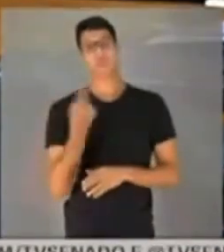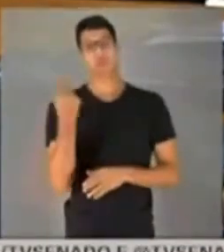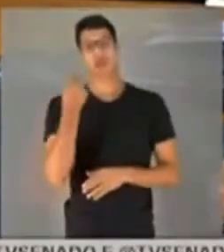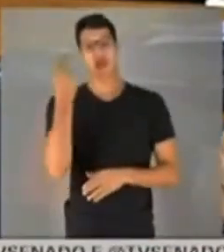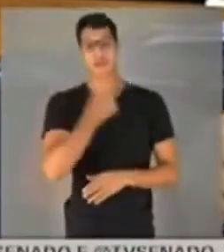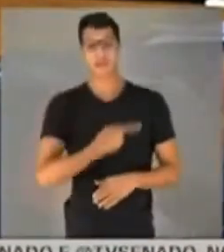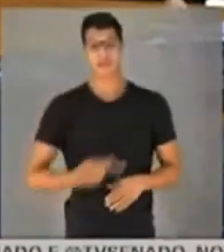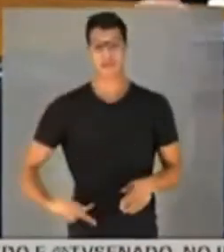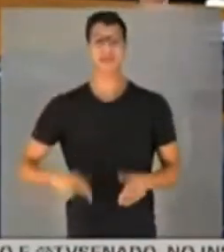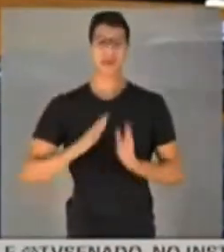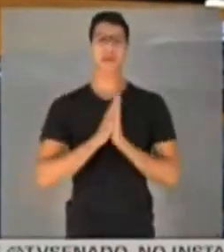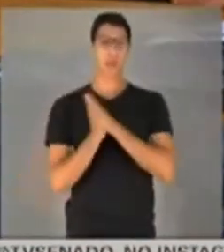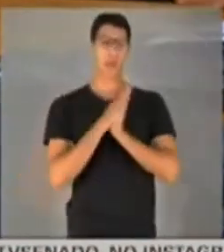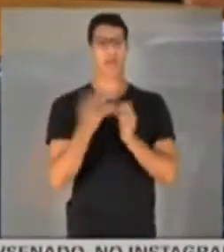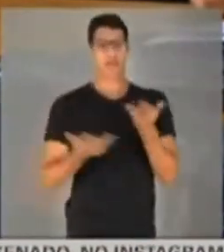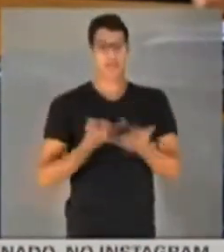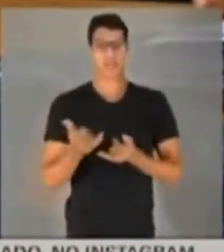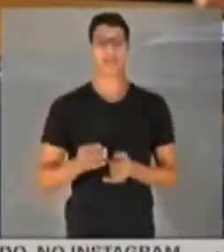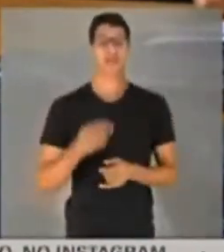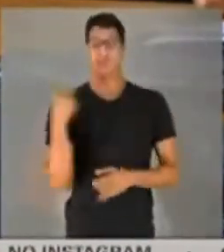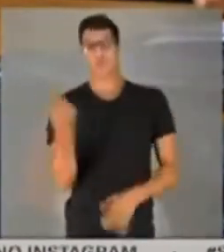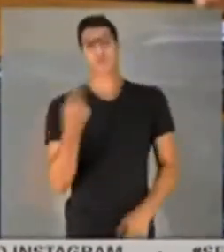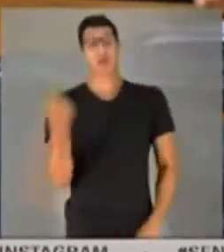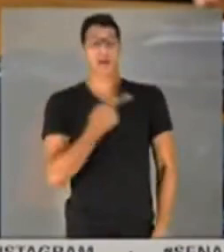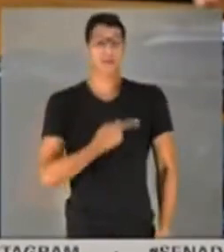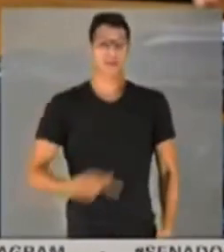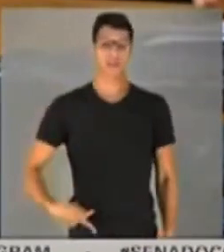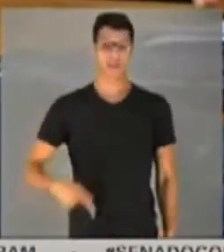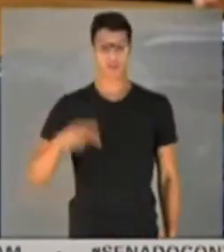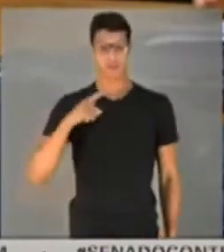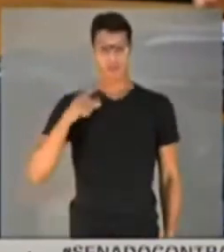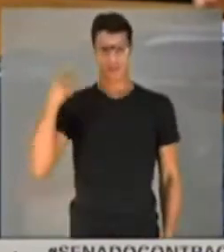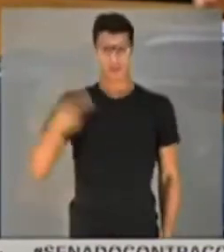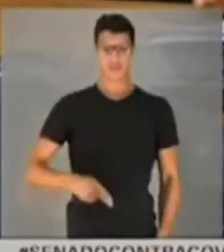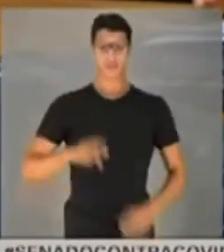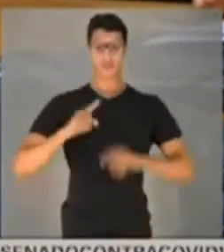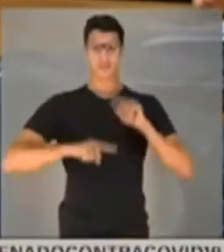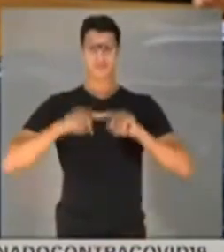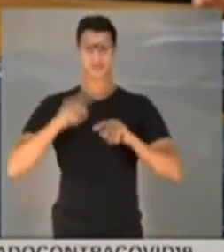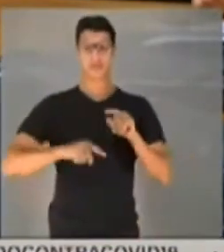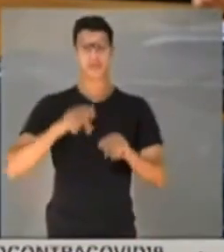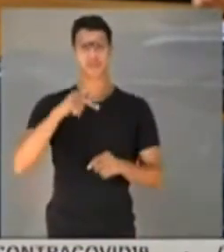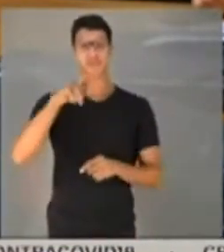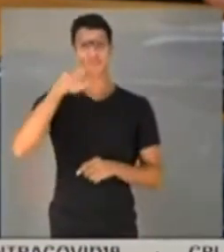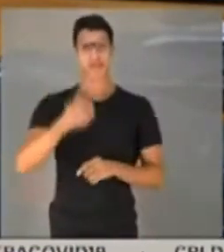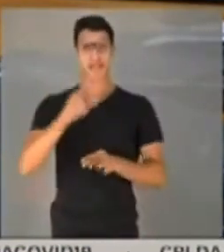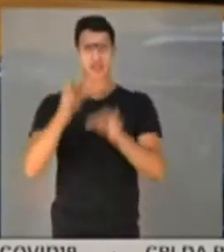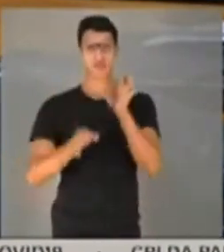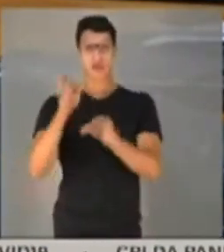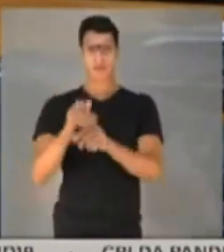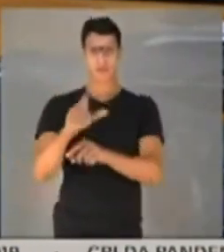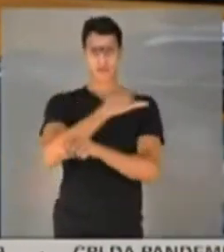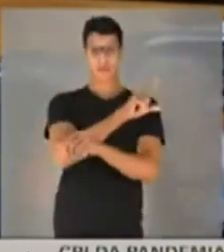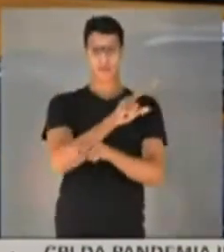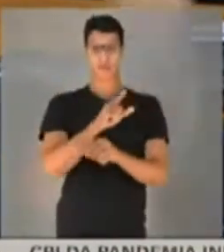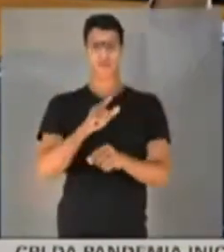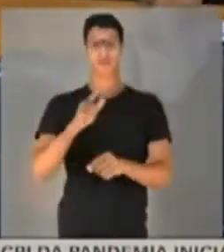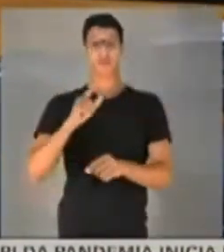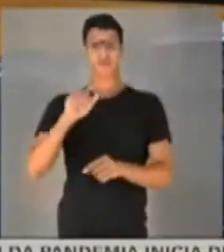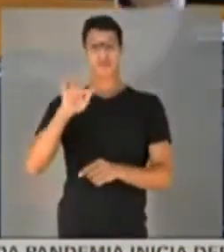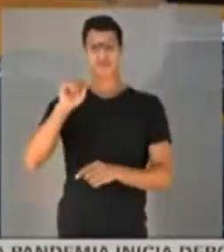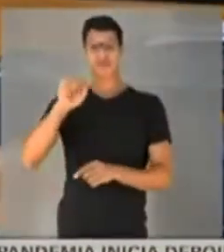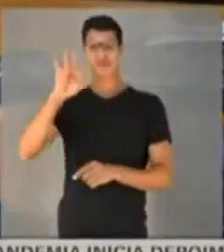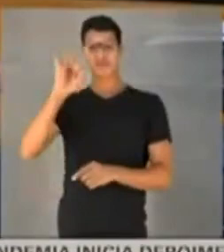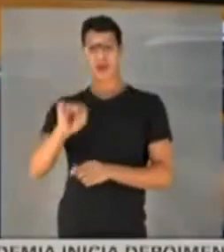presidente. É de boneca mesmo. ter aqui na CPI, ser um instrumento de pré-julgamento. Tome os